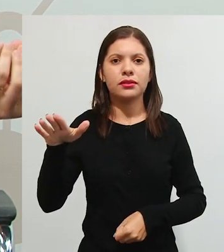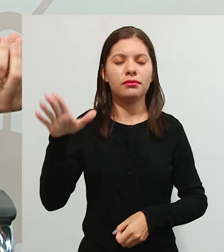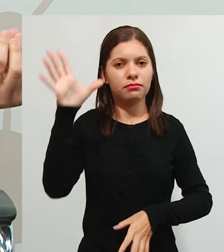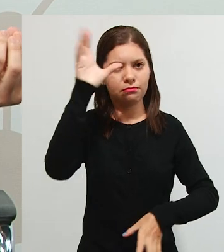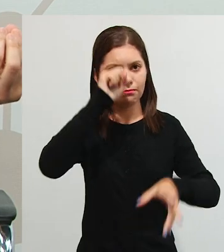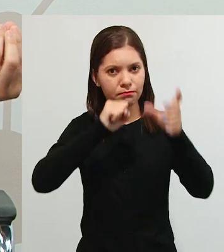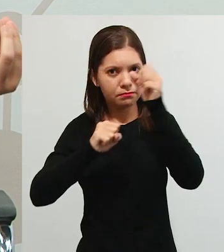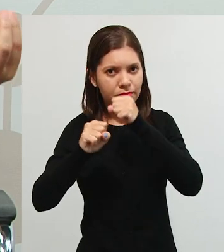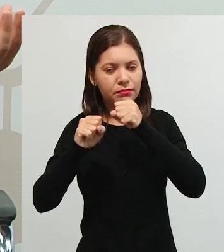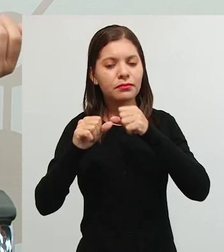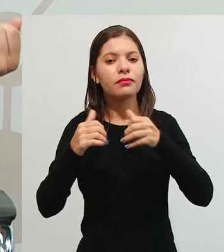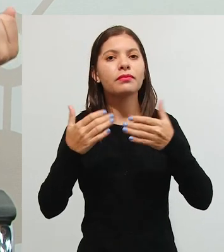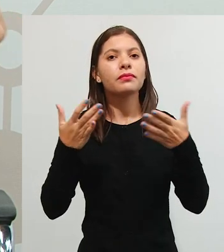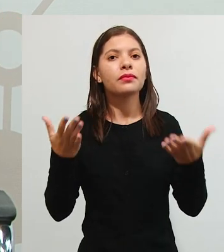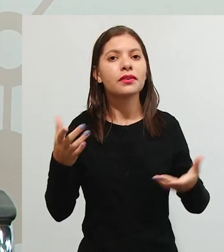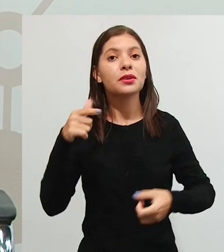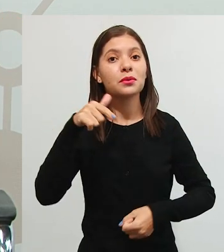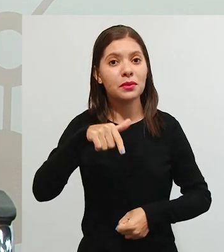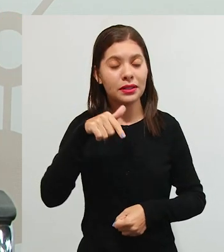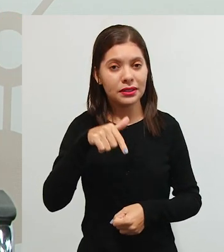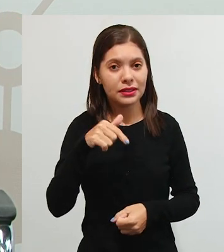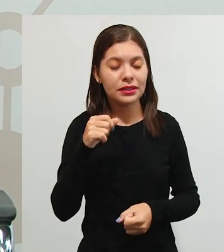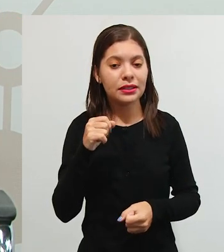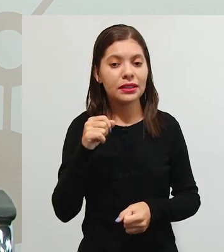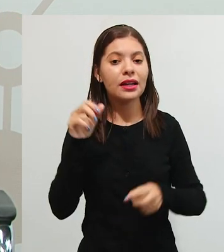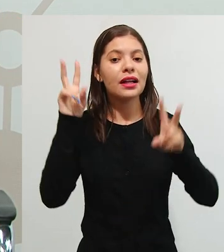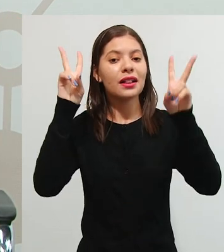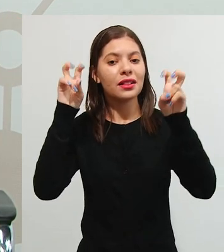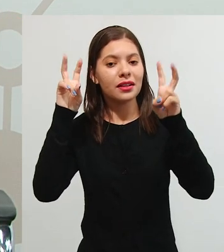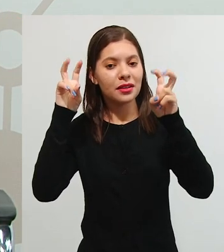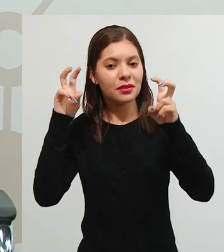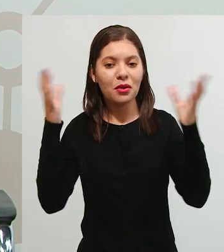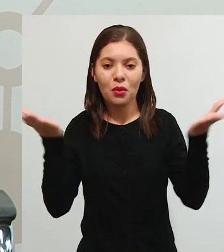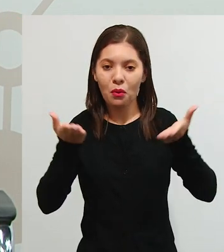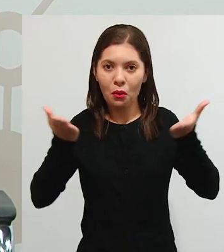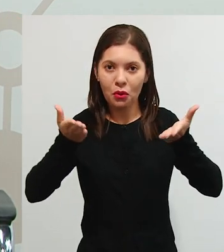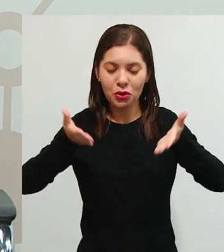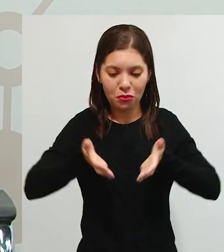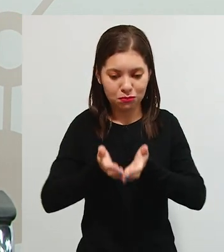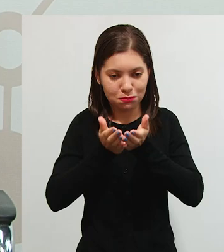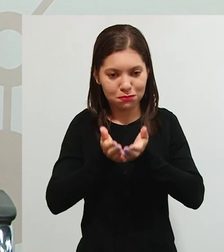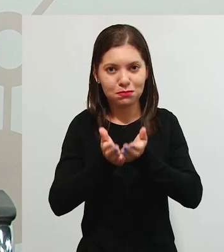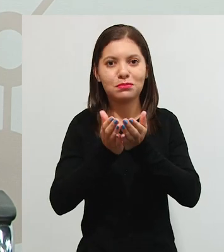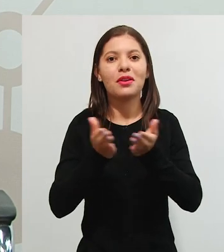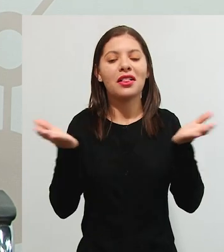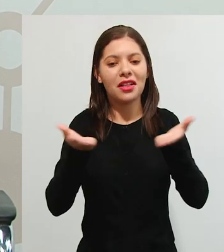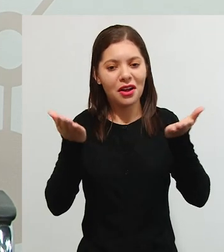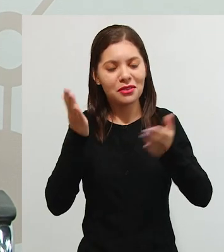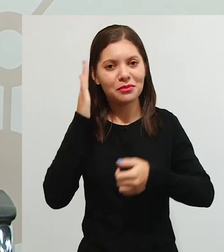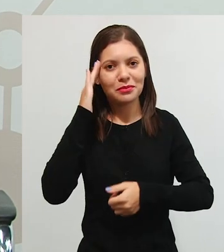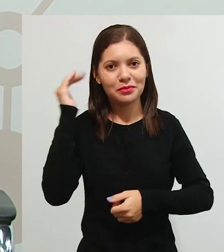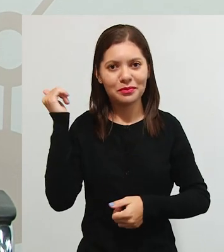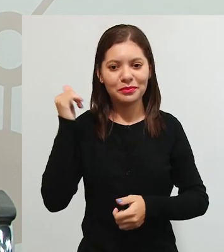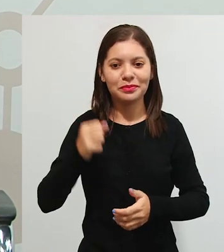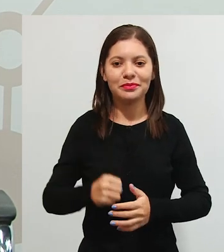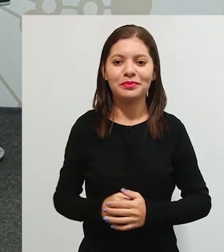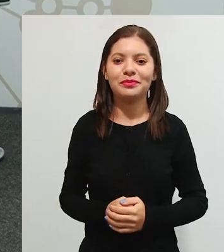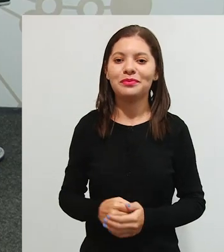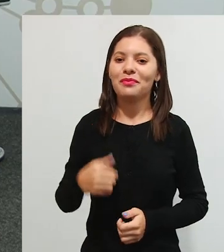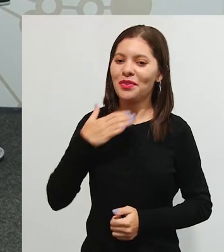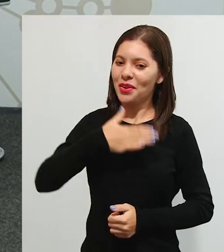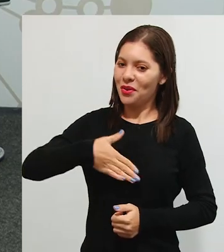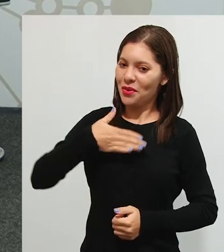aprendendo, né? Então, essa vai ser a nossa navegação hoje nessa aula, vamos compreender um pouco.